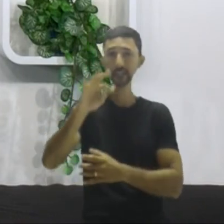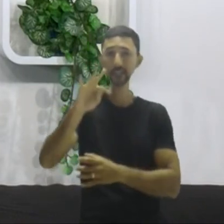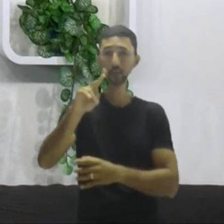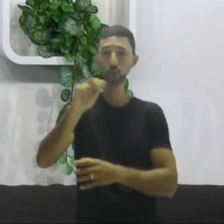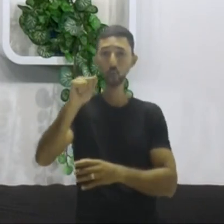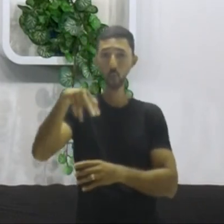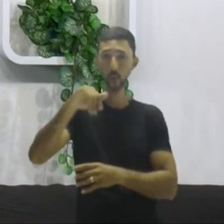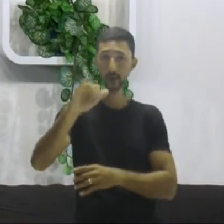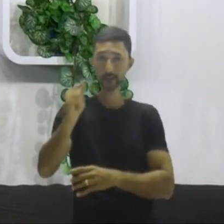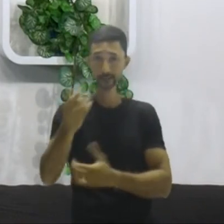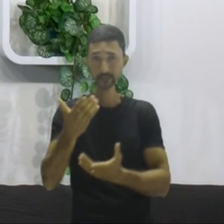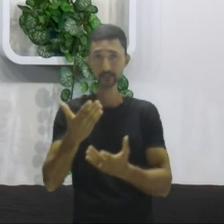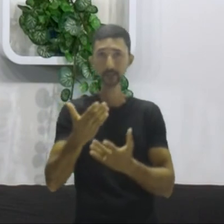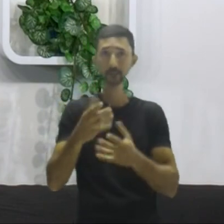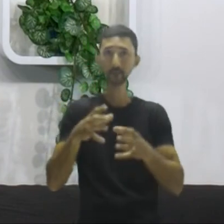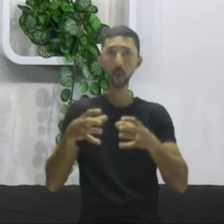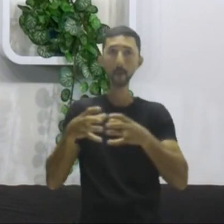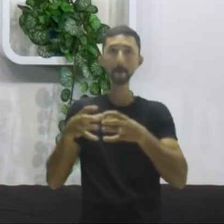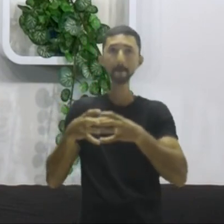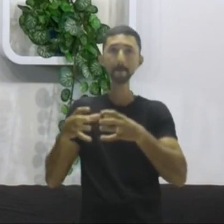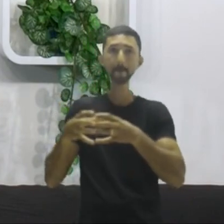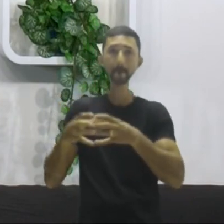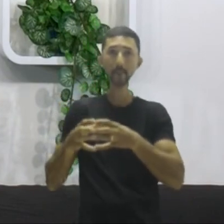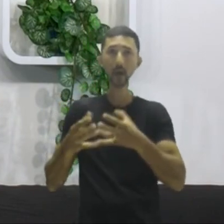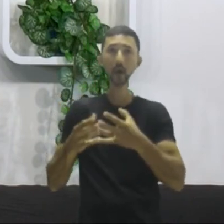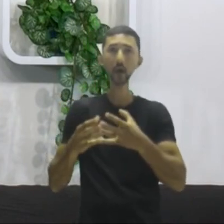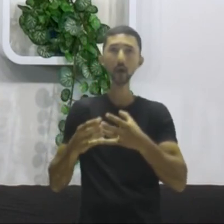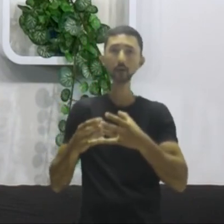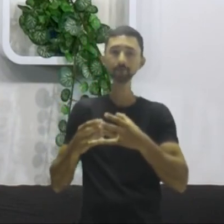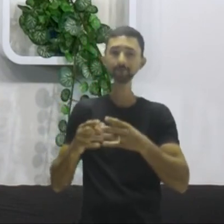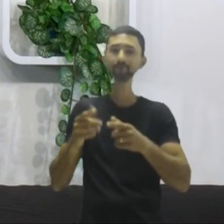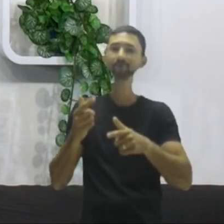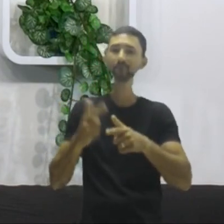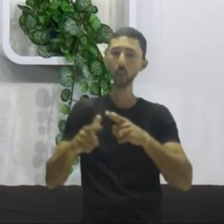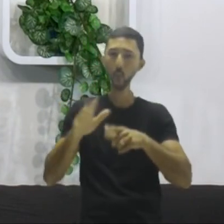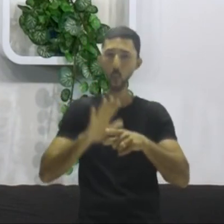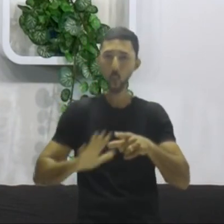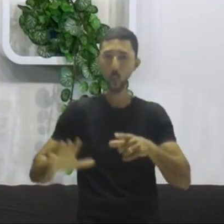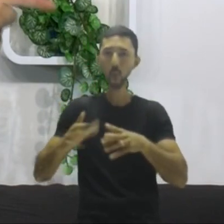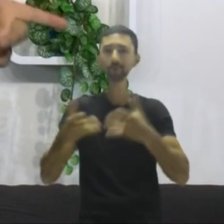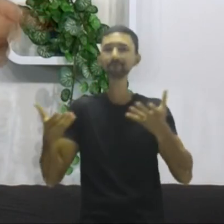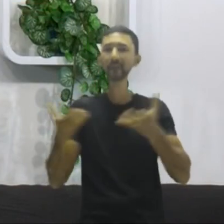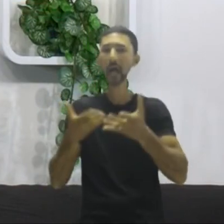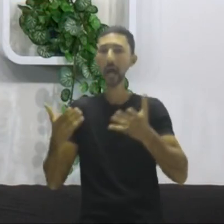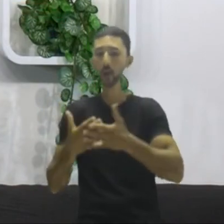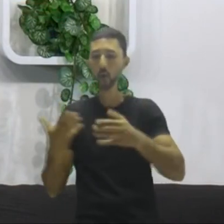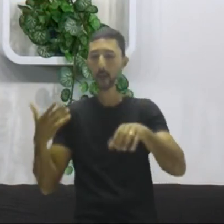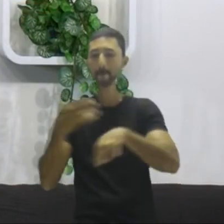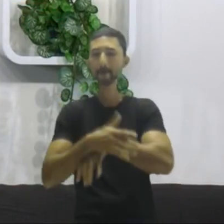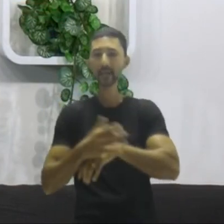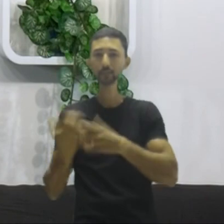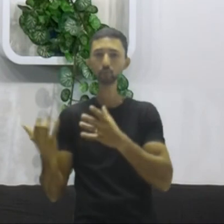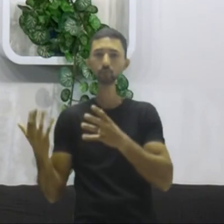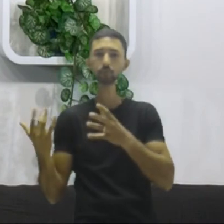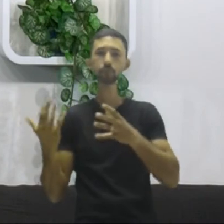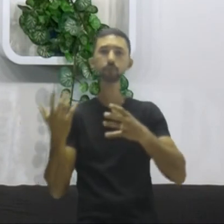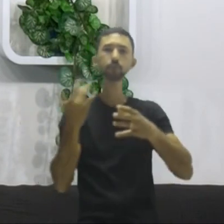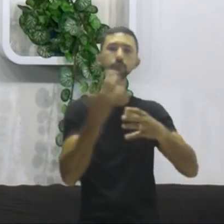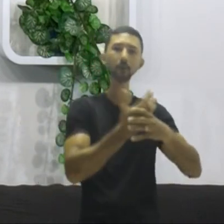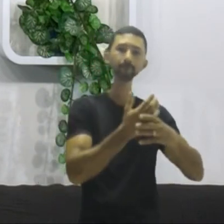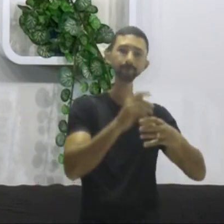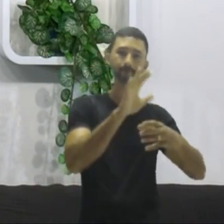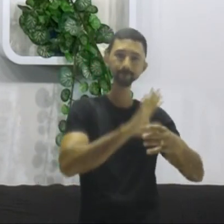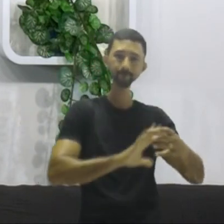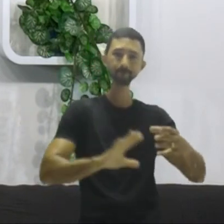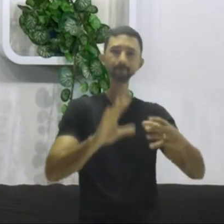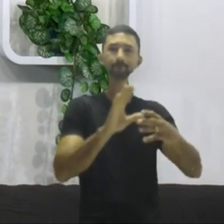faziam parte de quem? Faziam parte da União Soviética e agora vão entrar na União Europeia.